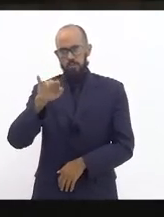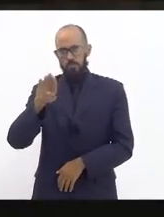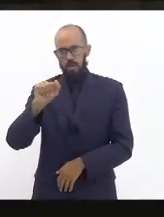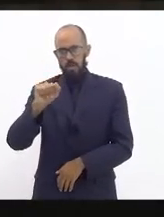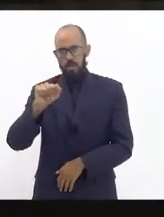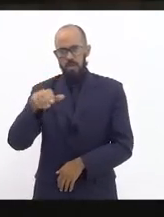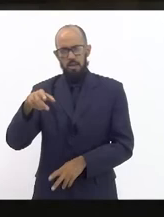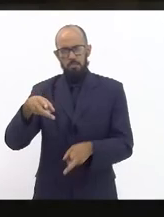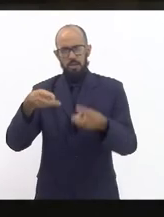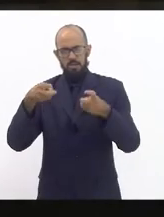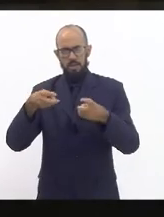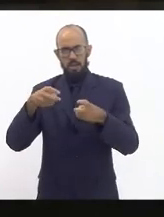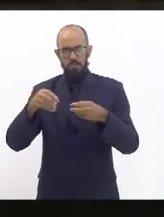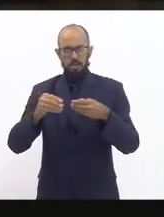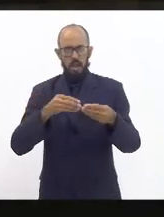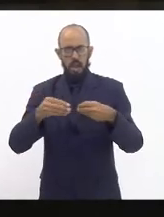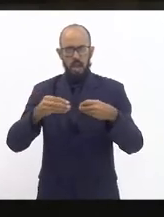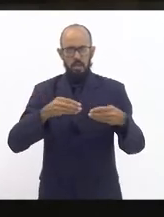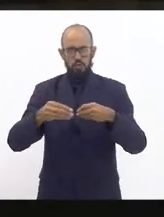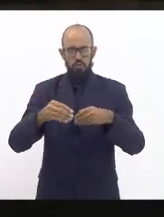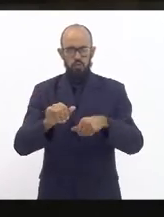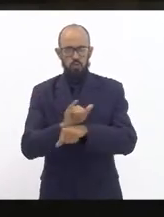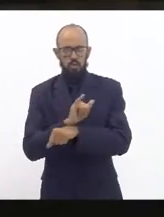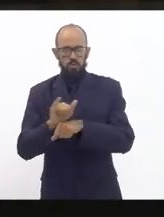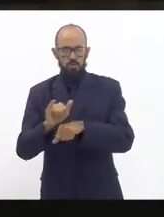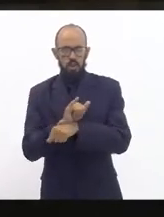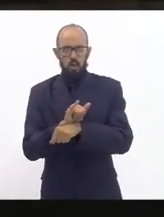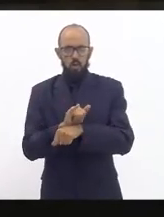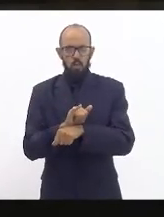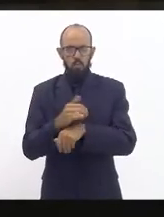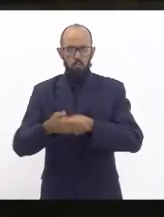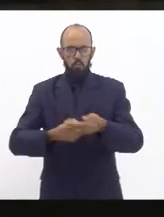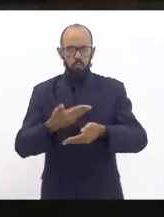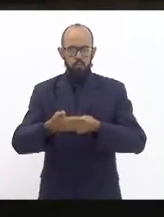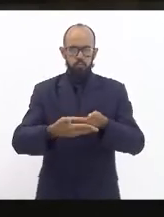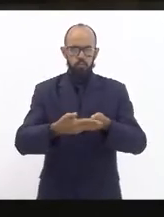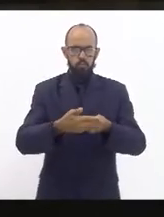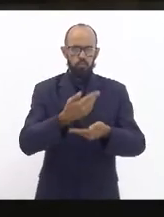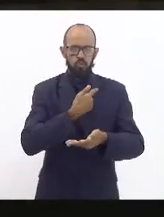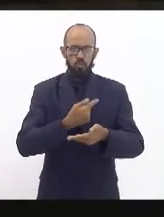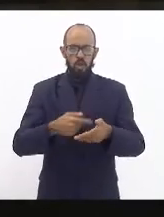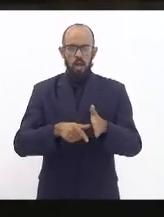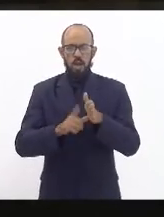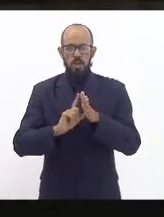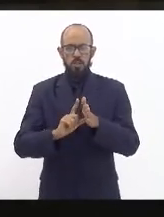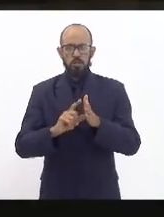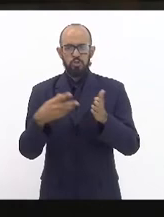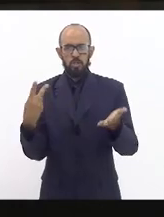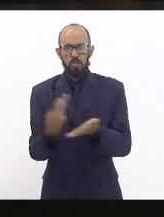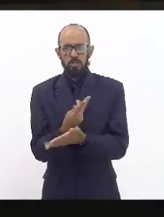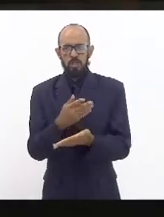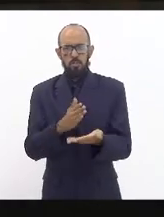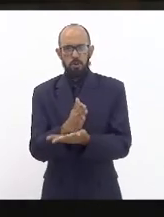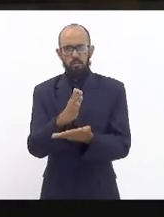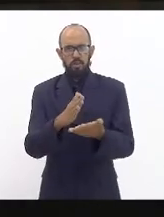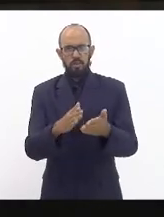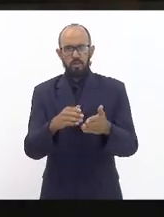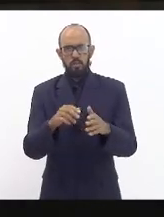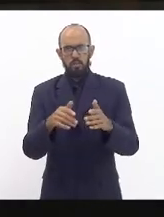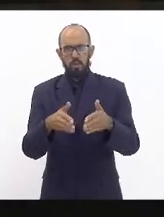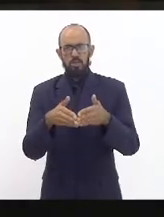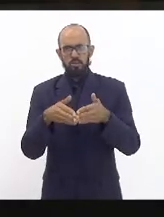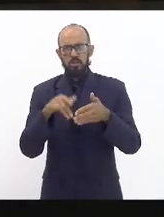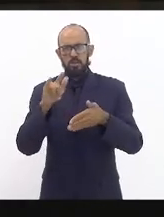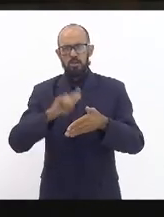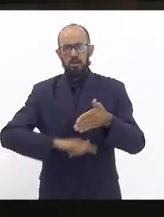e transmitem de forma coordenada avassaladora as diversas instâncias antes mesmo de haver aprovação da licença ambiental sem